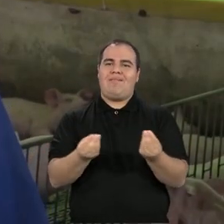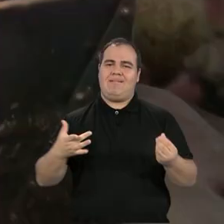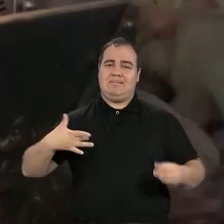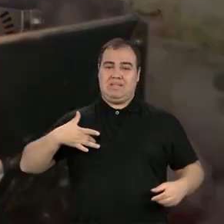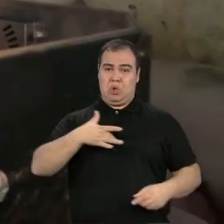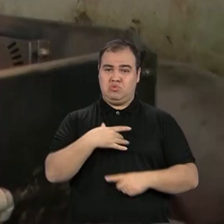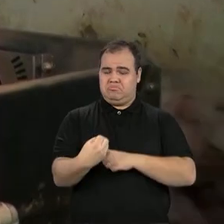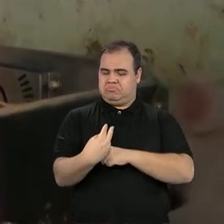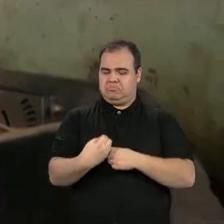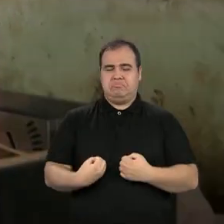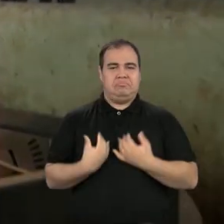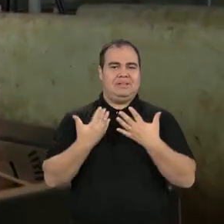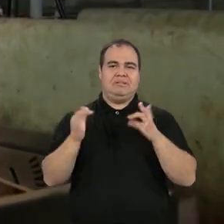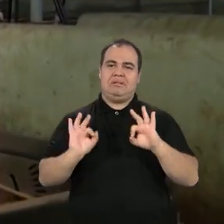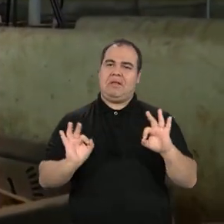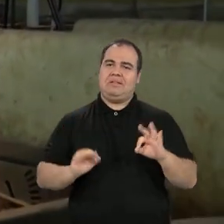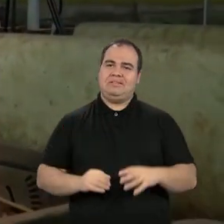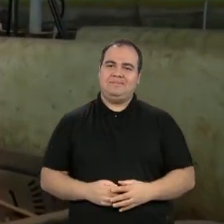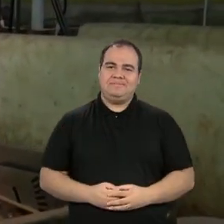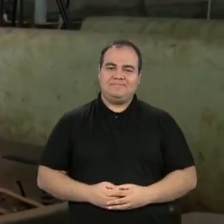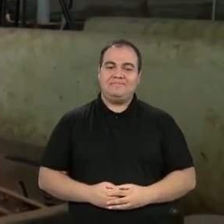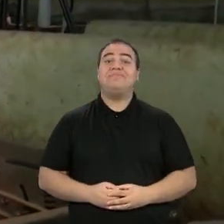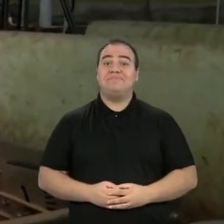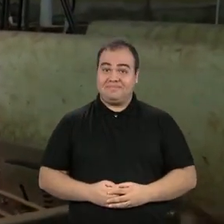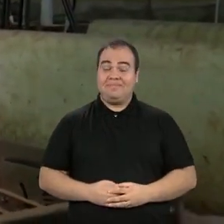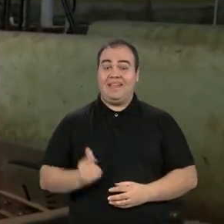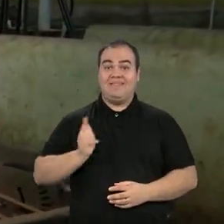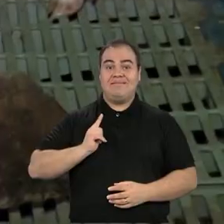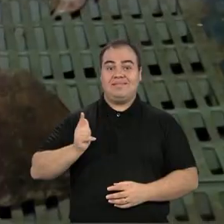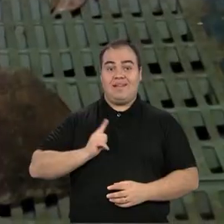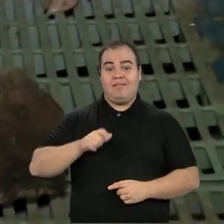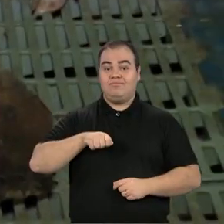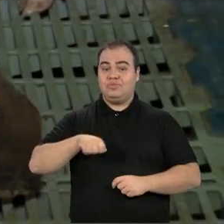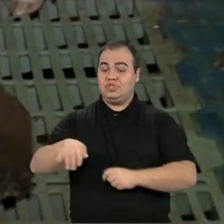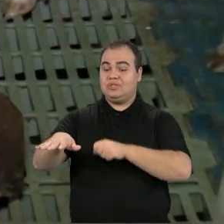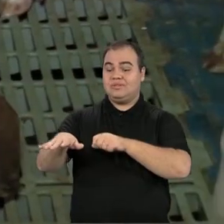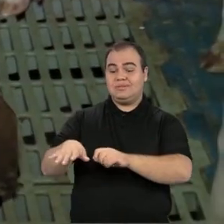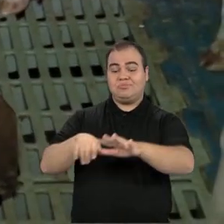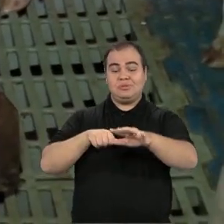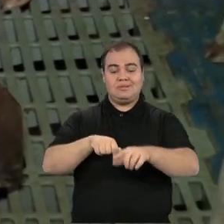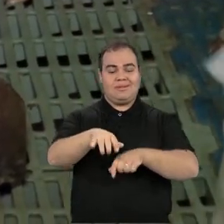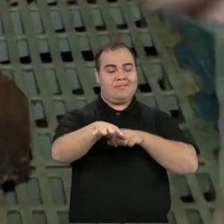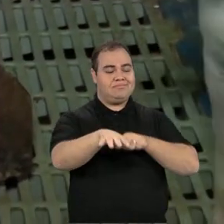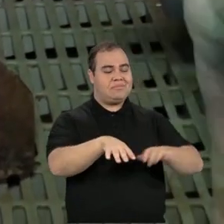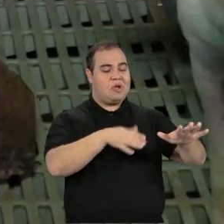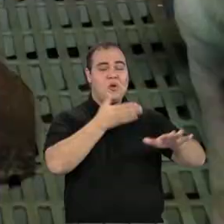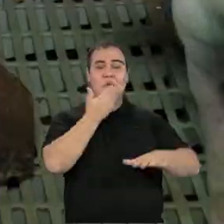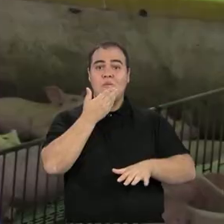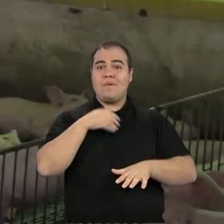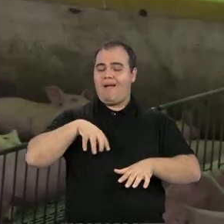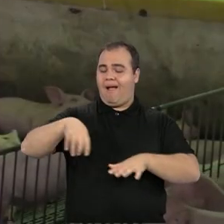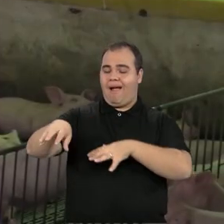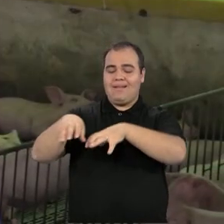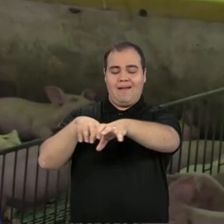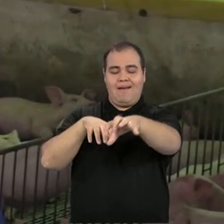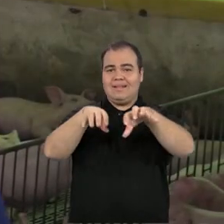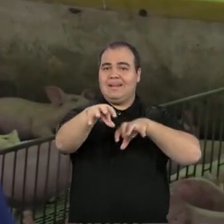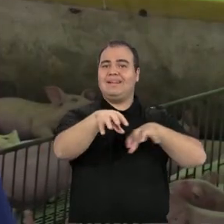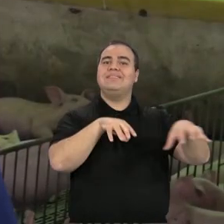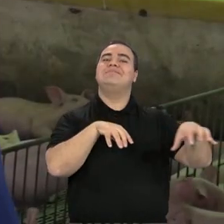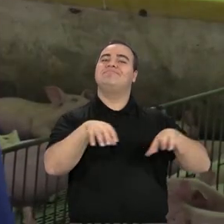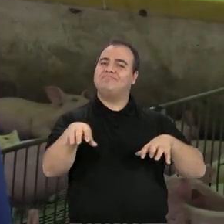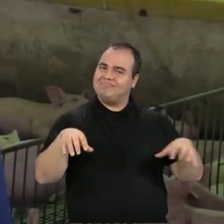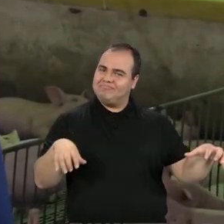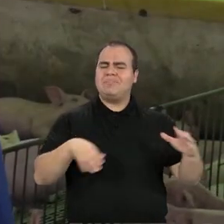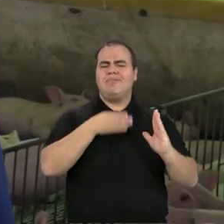saúde, né? Na granja dos amigos, há um sistema de distribuição de ração para cada baia. Todo o processo de